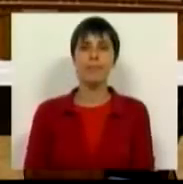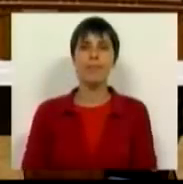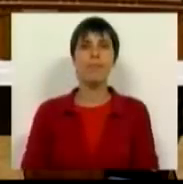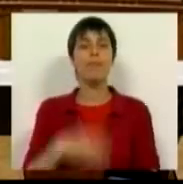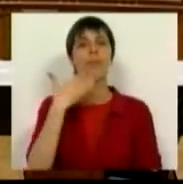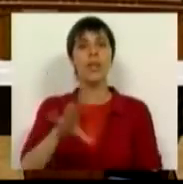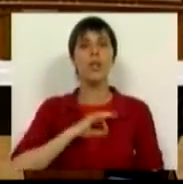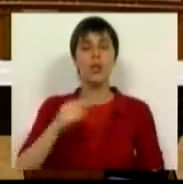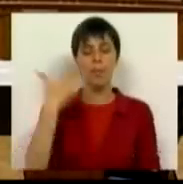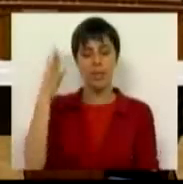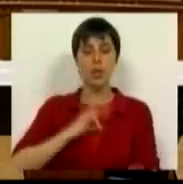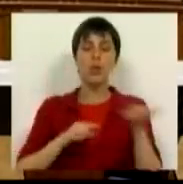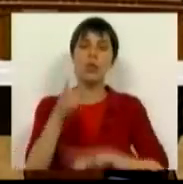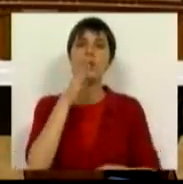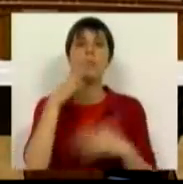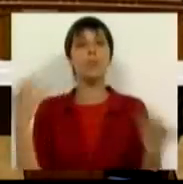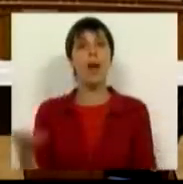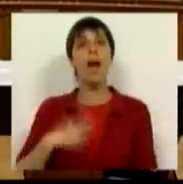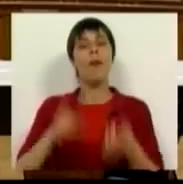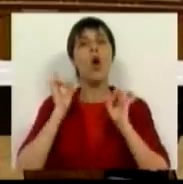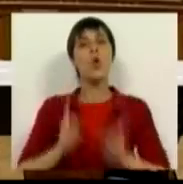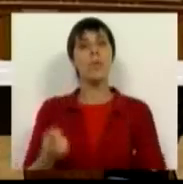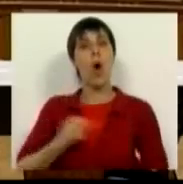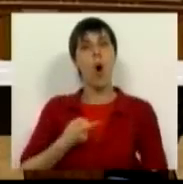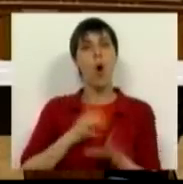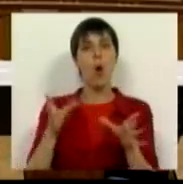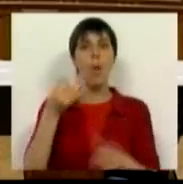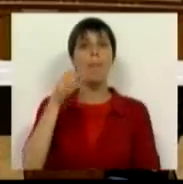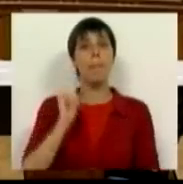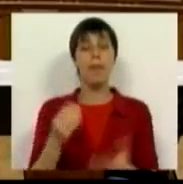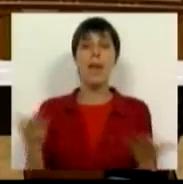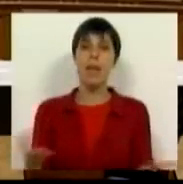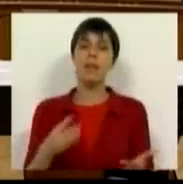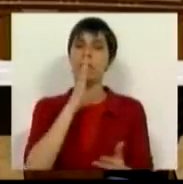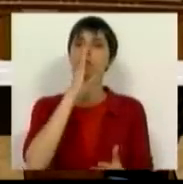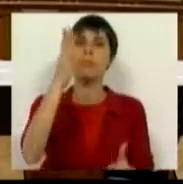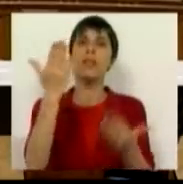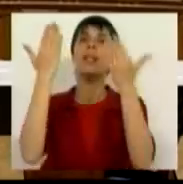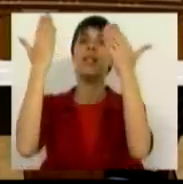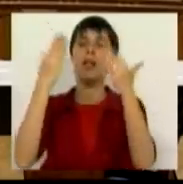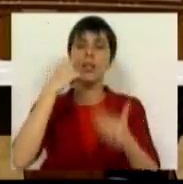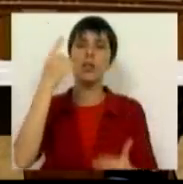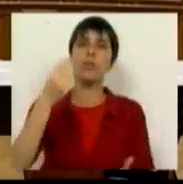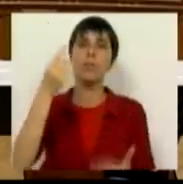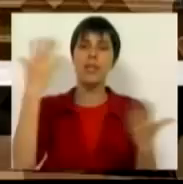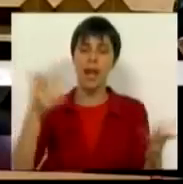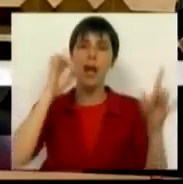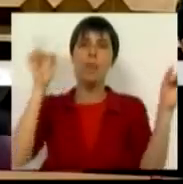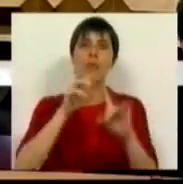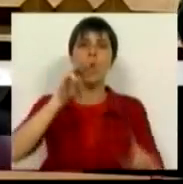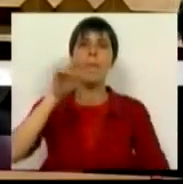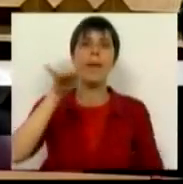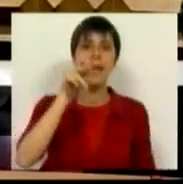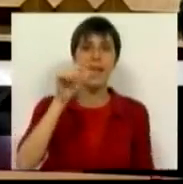Muito obrigado Sr. Presidente, Sras. e Srs. Deputados, queria começar em nome do Partido Socialista por dirigir uma salvação muito especial à professora